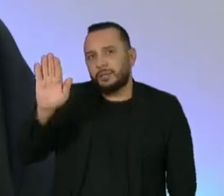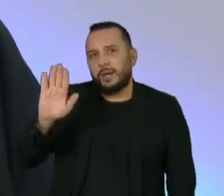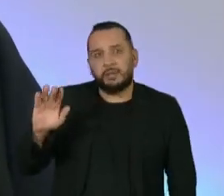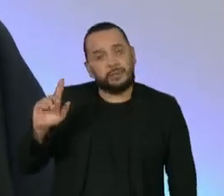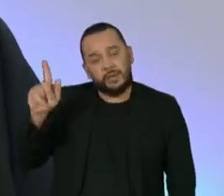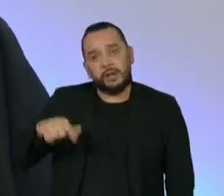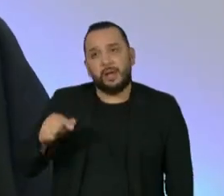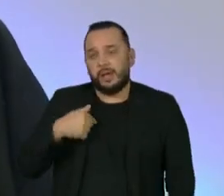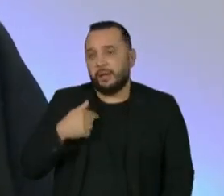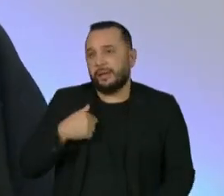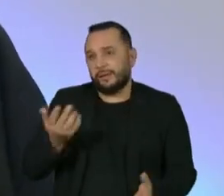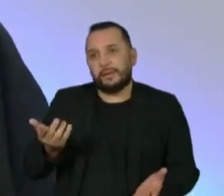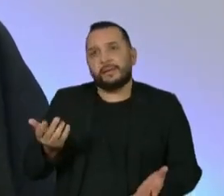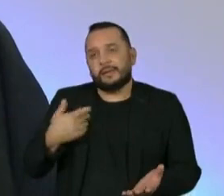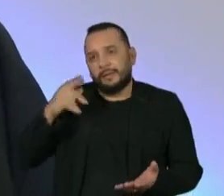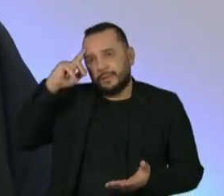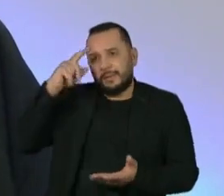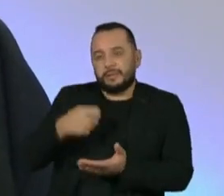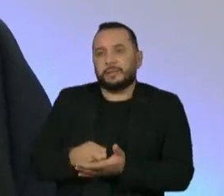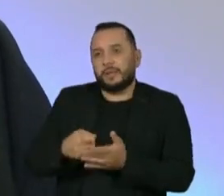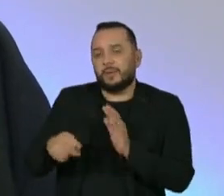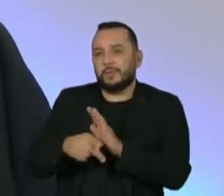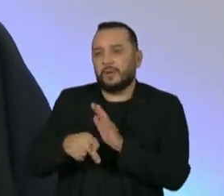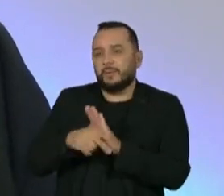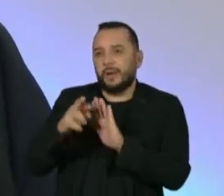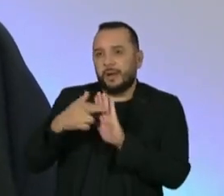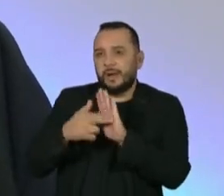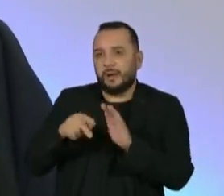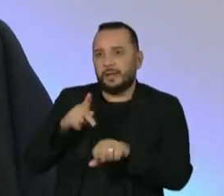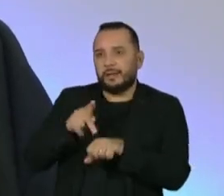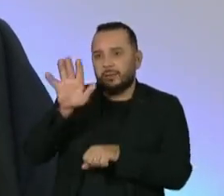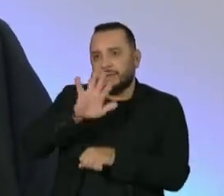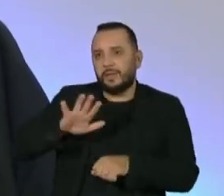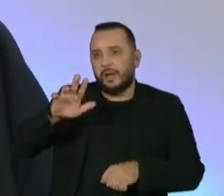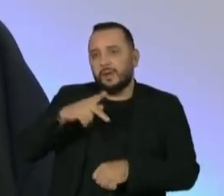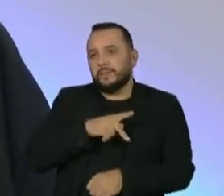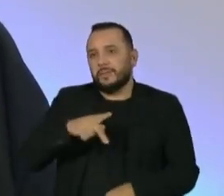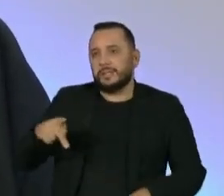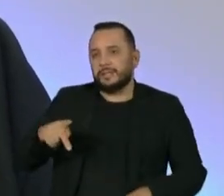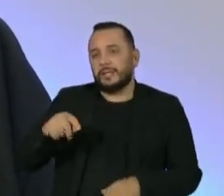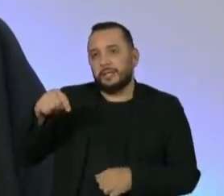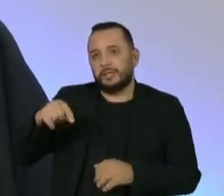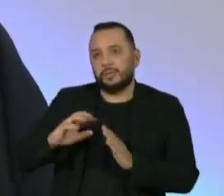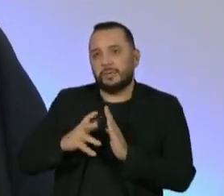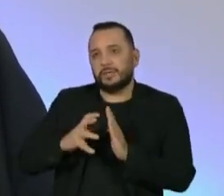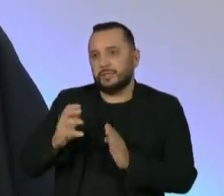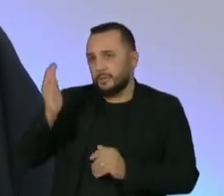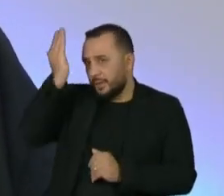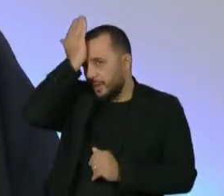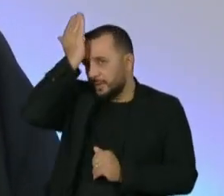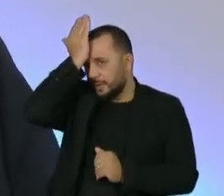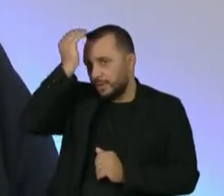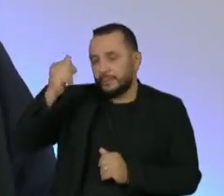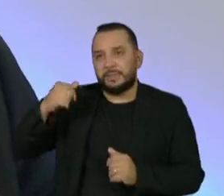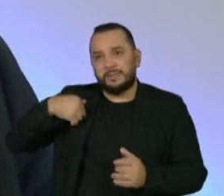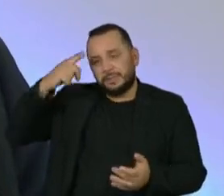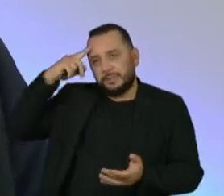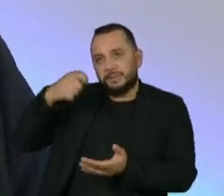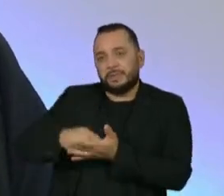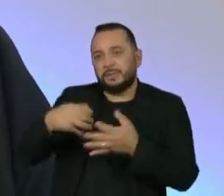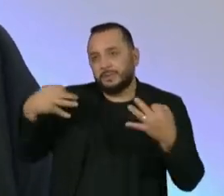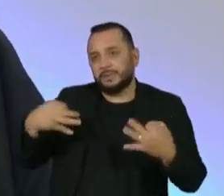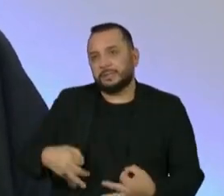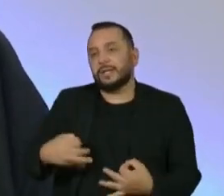opções que a executiva nacional, que o presidente Gilberto Kassab tomarão no momento certo, eu espero que seja breve, para que haja um